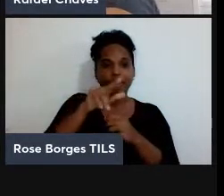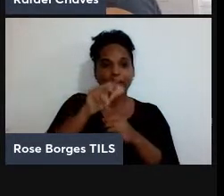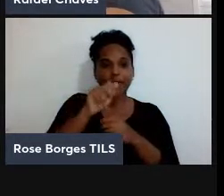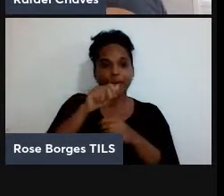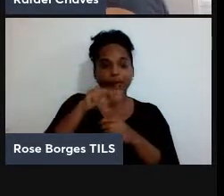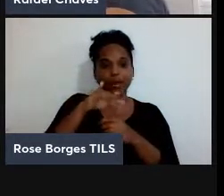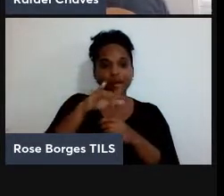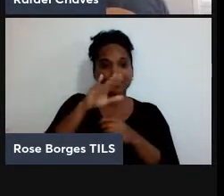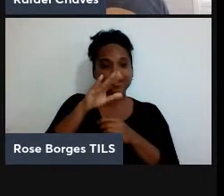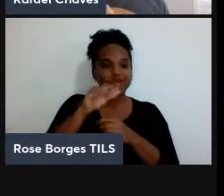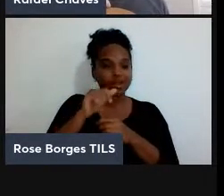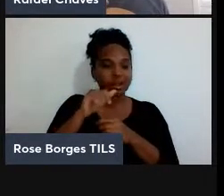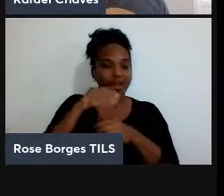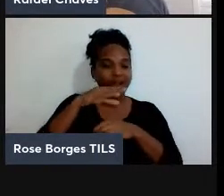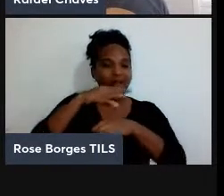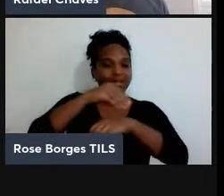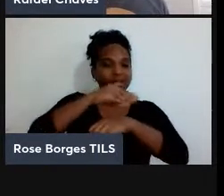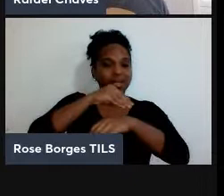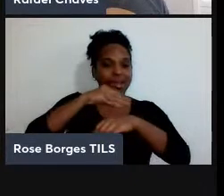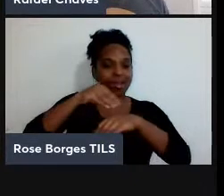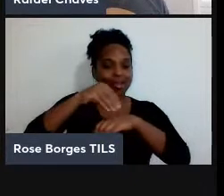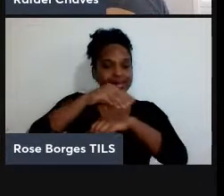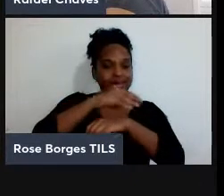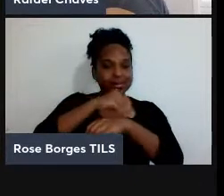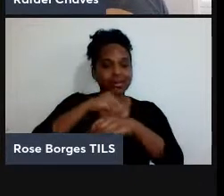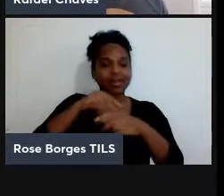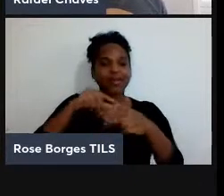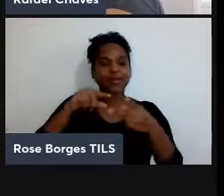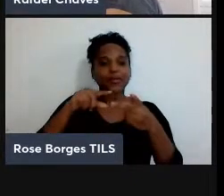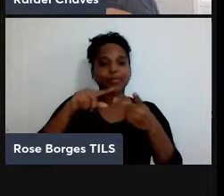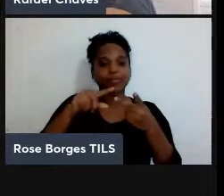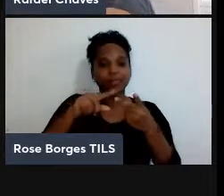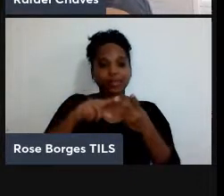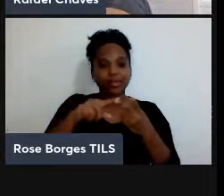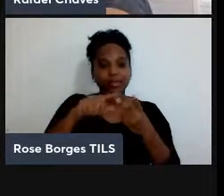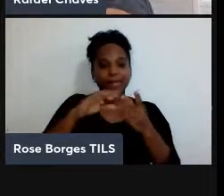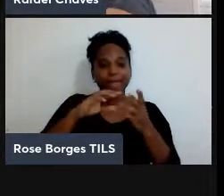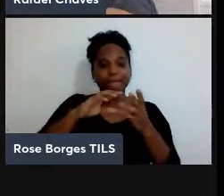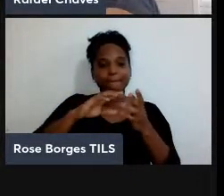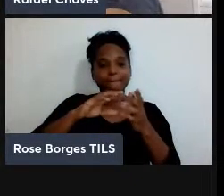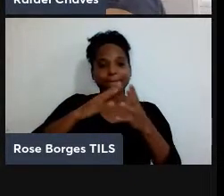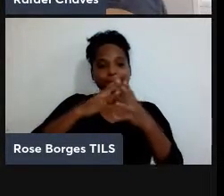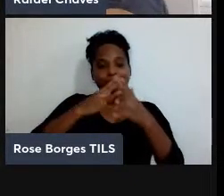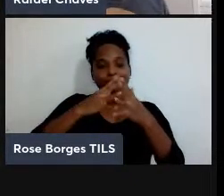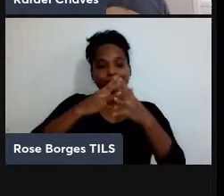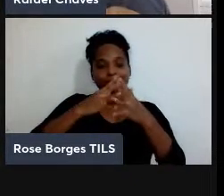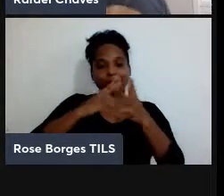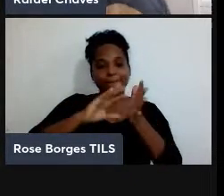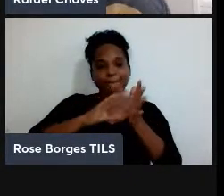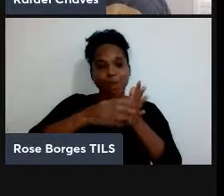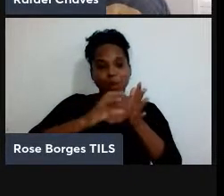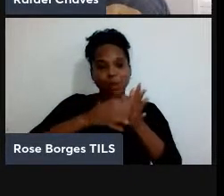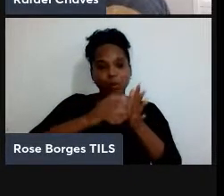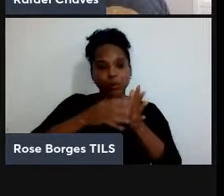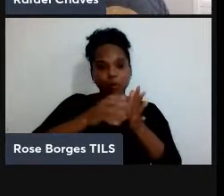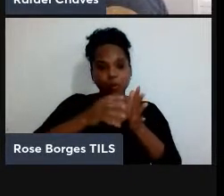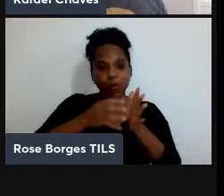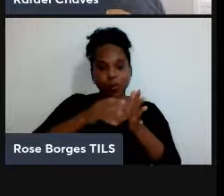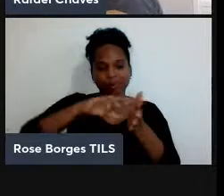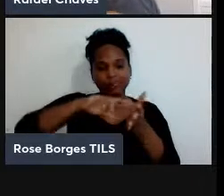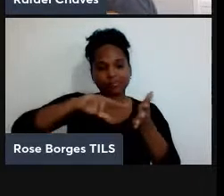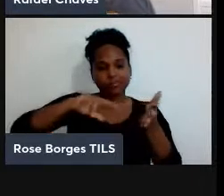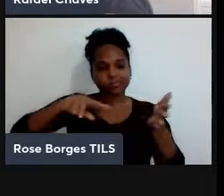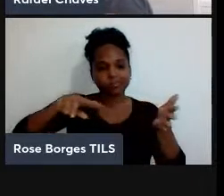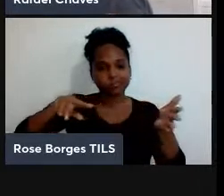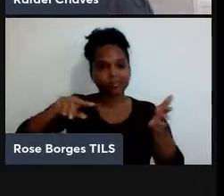lasers, a ressonância magnética nuclear e muitos outros, né. Então, isso é o que